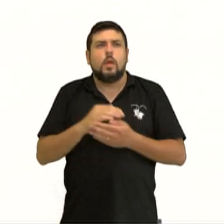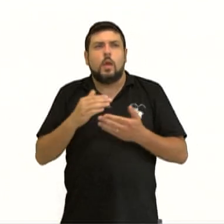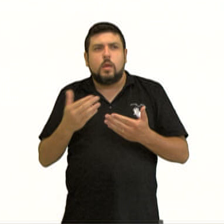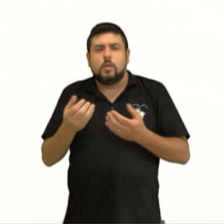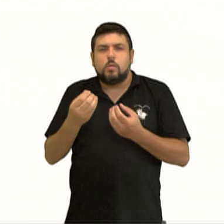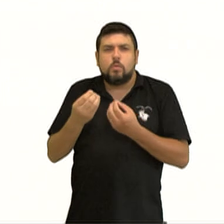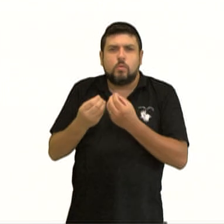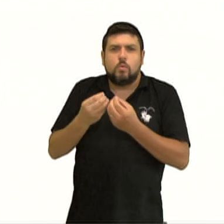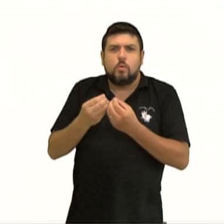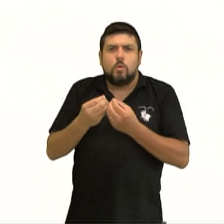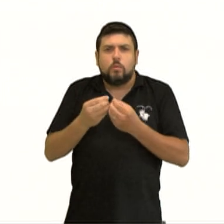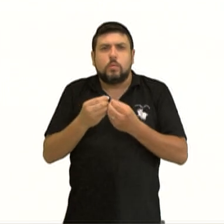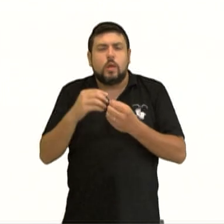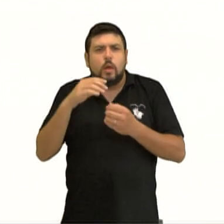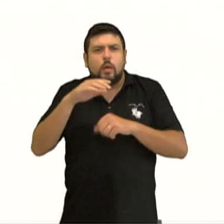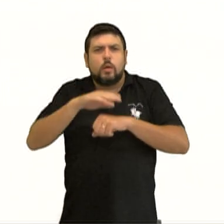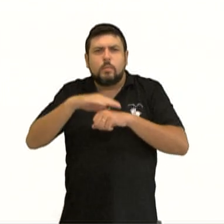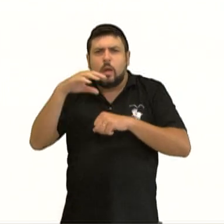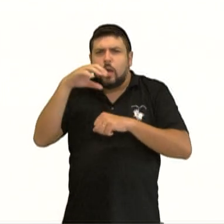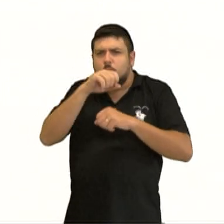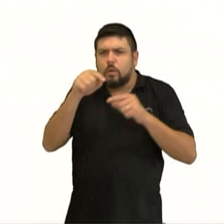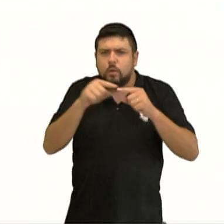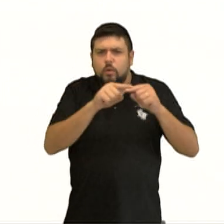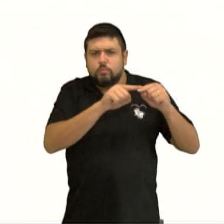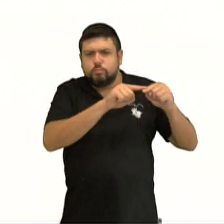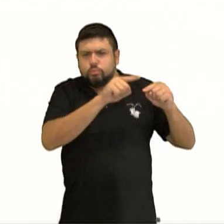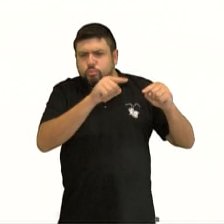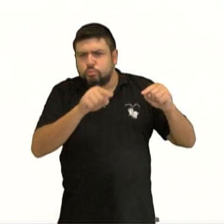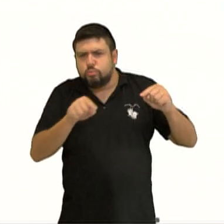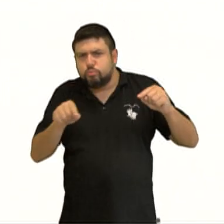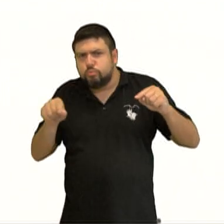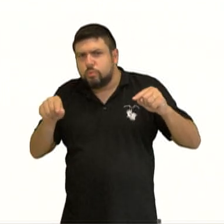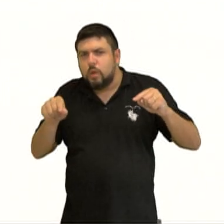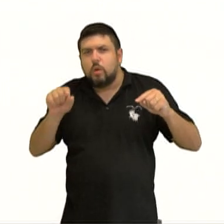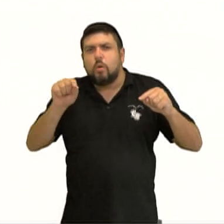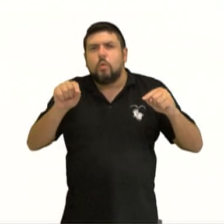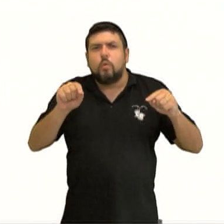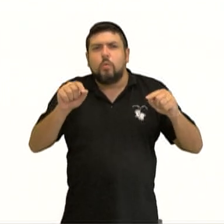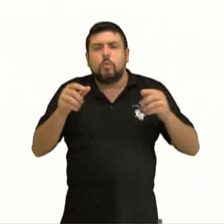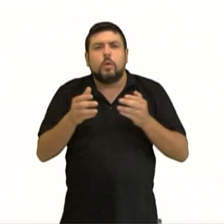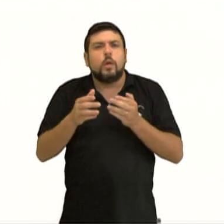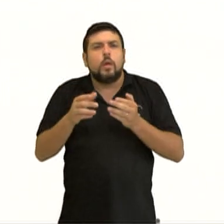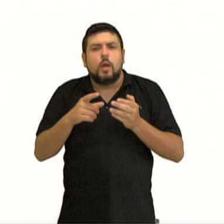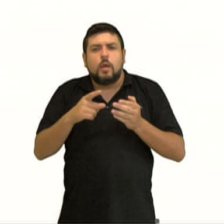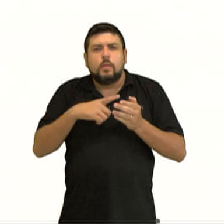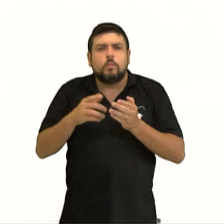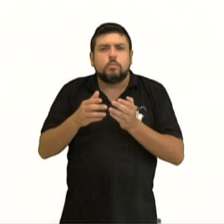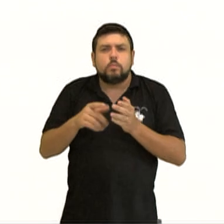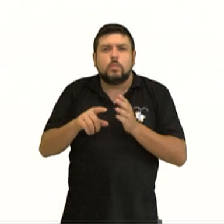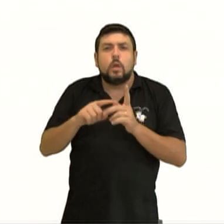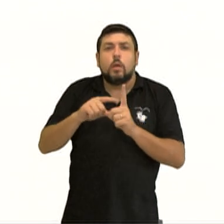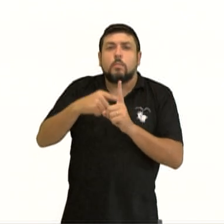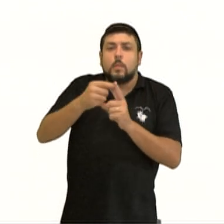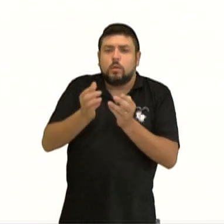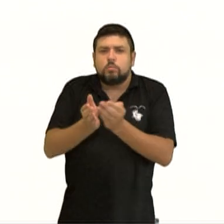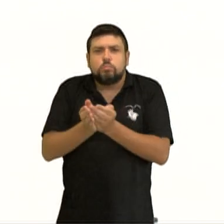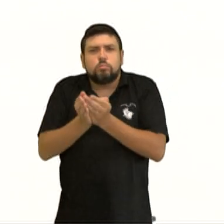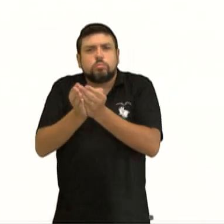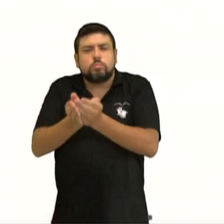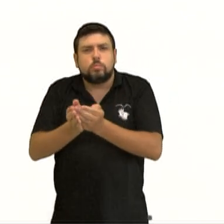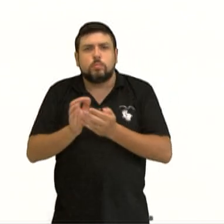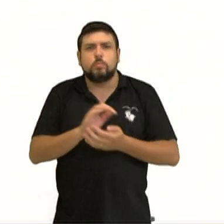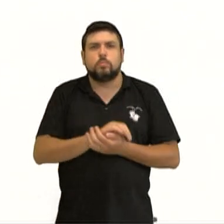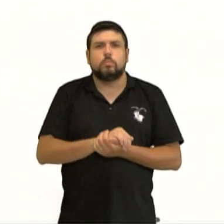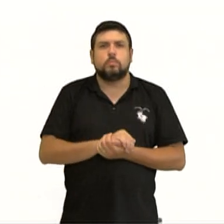trajeto, é o trajeto mais rápido e vai levar em consideração, por exemplo, a travessia da balsa, certo? Então, se eu fizesse aqui, por exemplo,